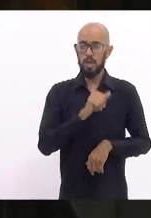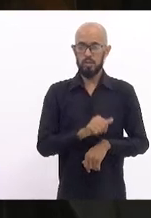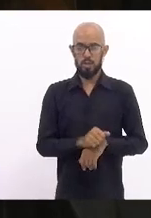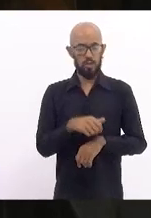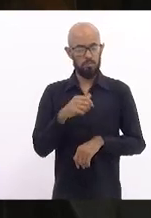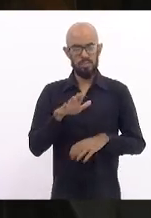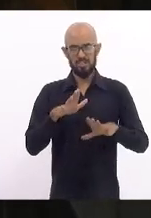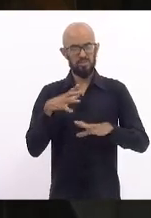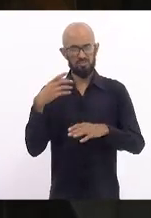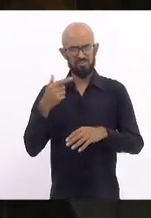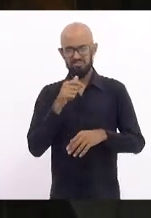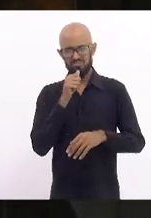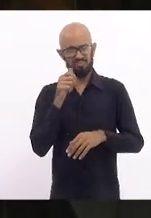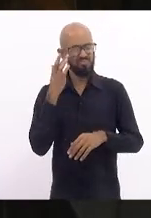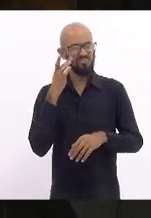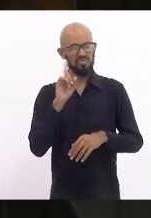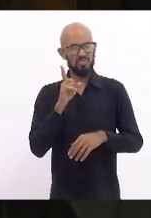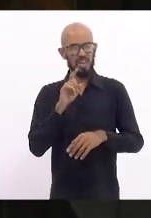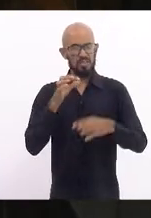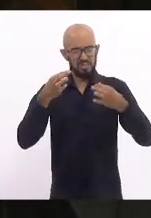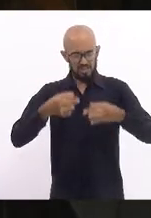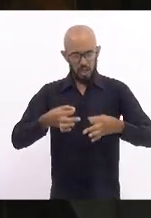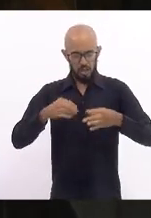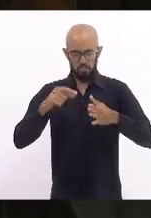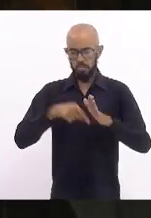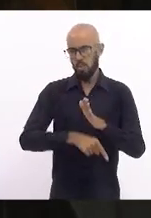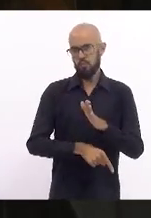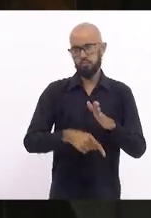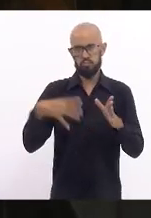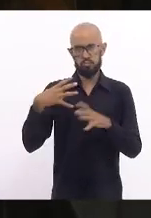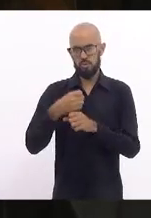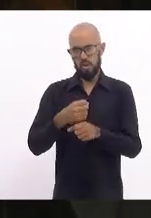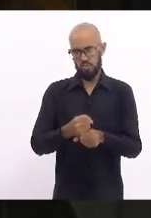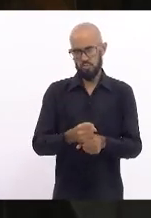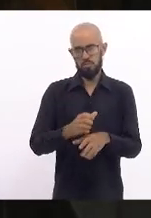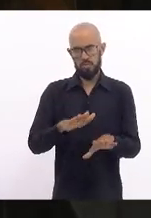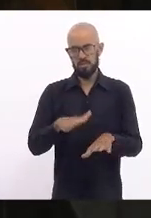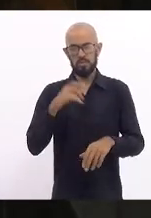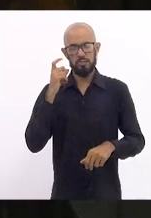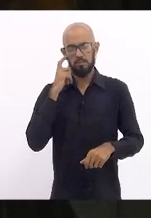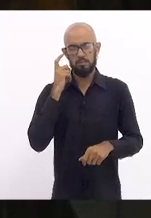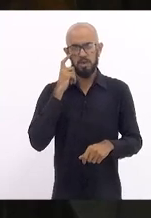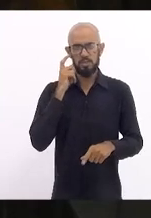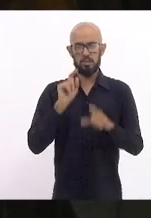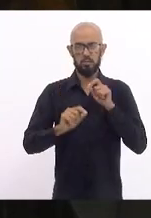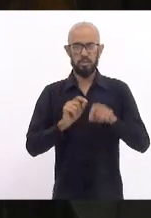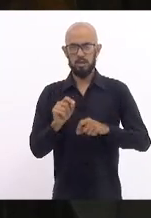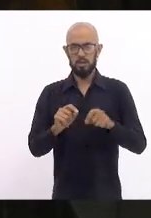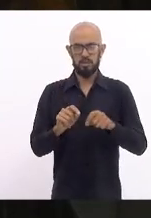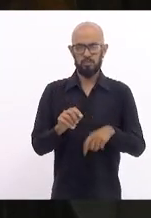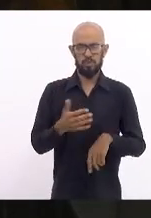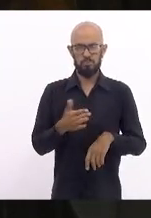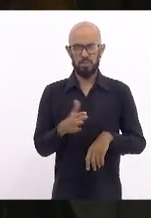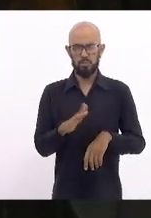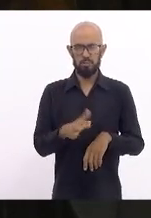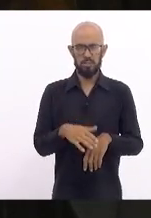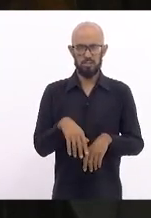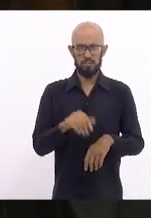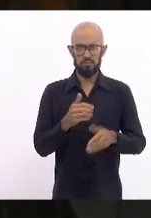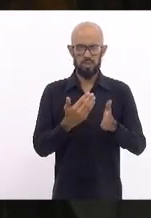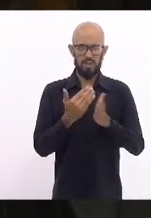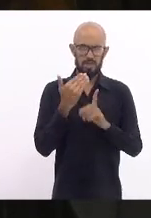lado. Mas imaginemos que fosse, no grosso modo, metade do